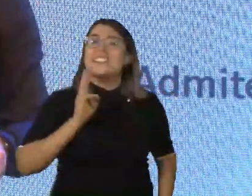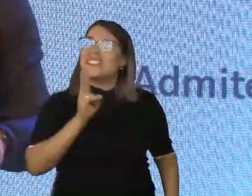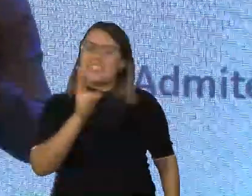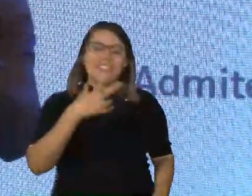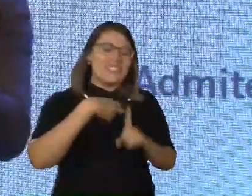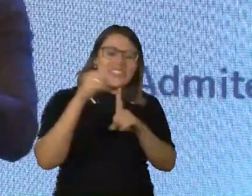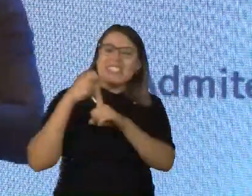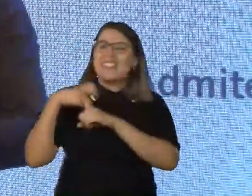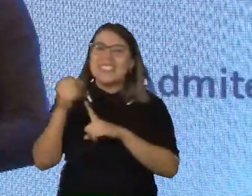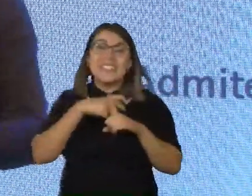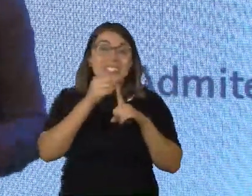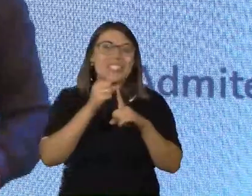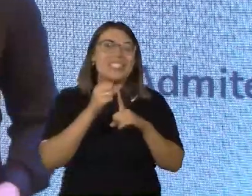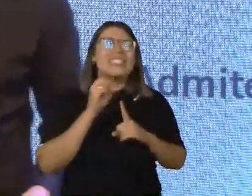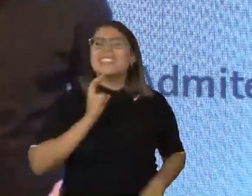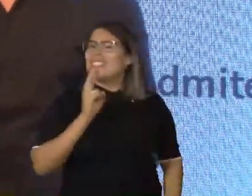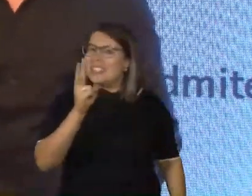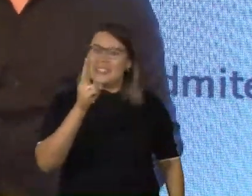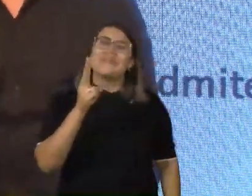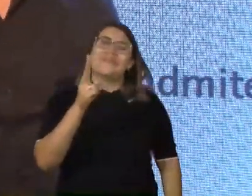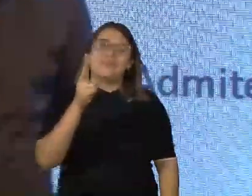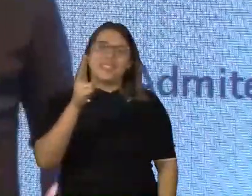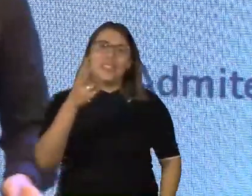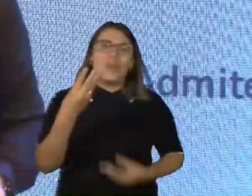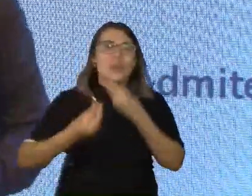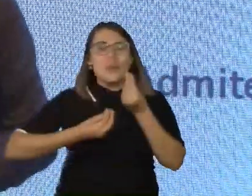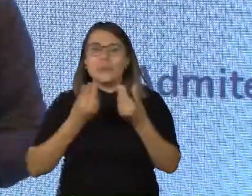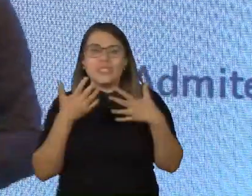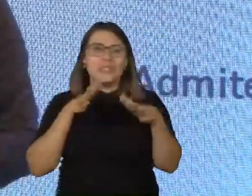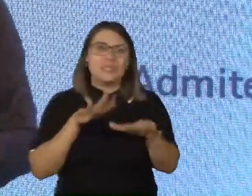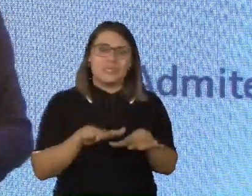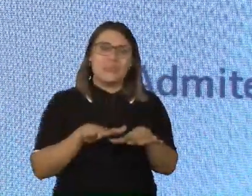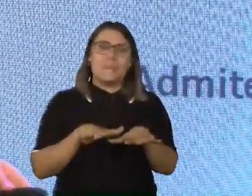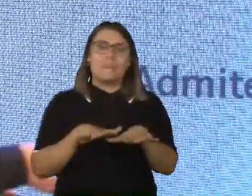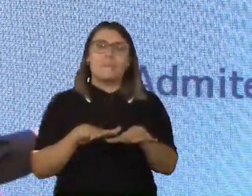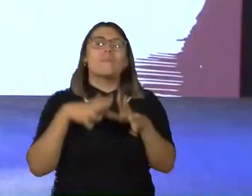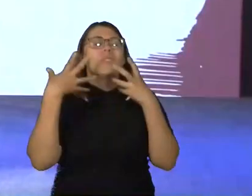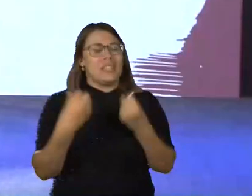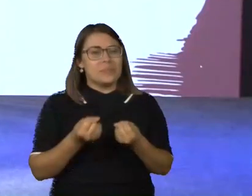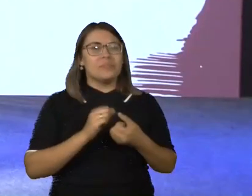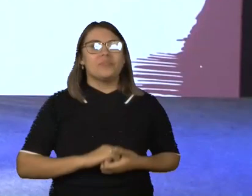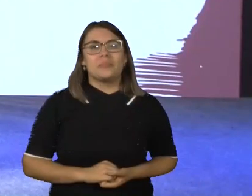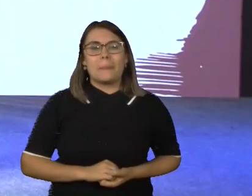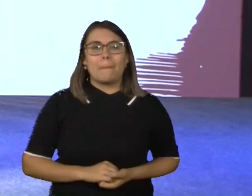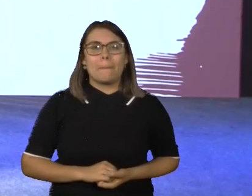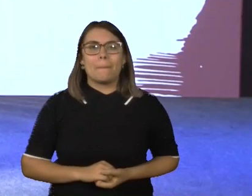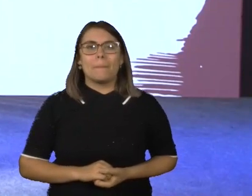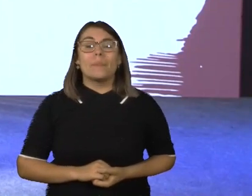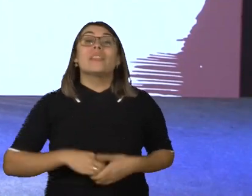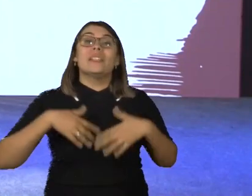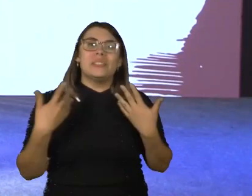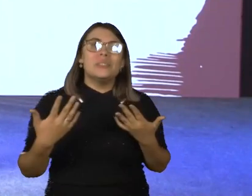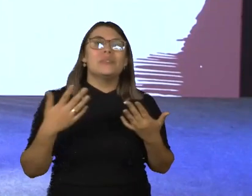ganhando. Mas você só vai ganhar e vai saber da importância, da potência e da inclusão, se você se permitir. E também, por